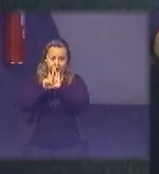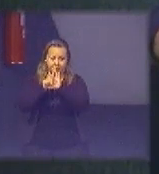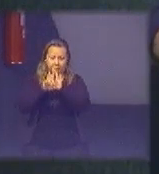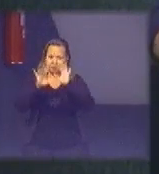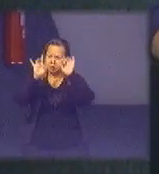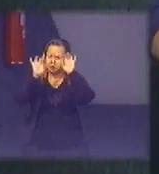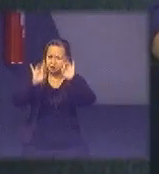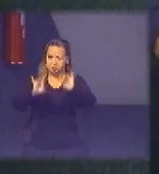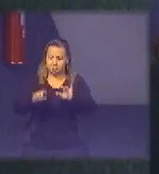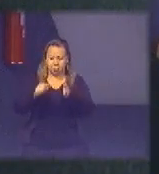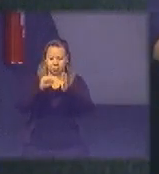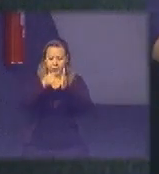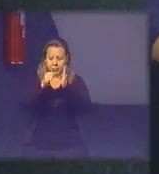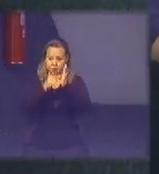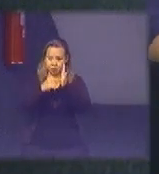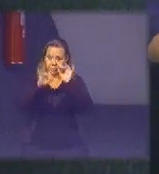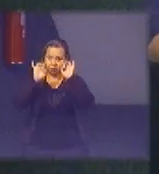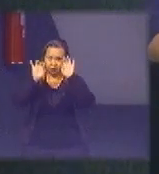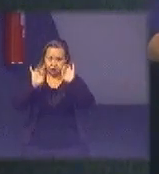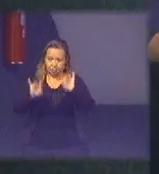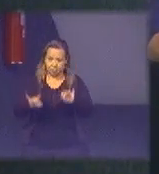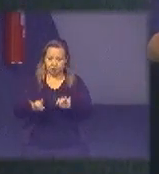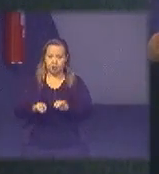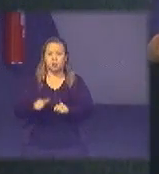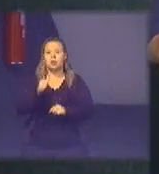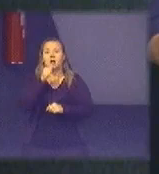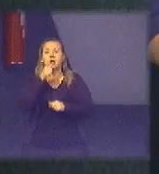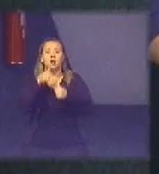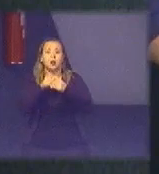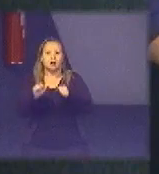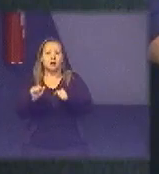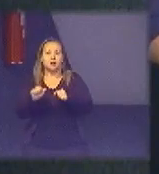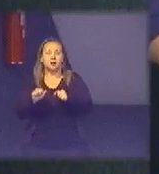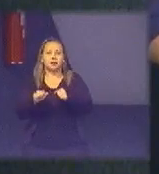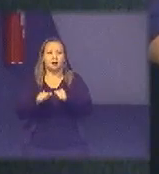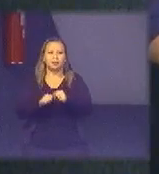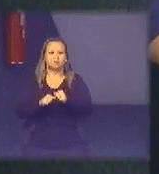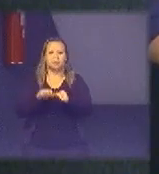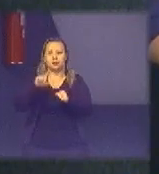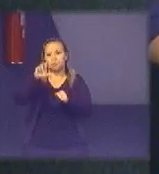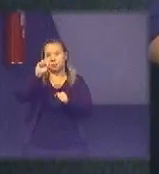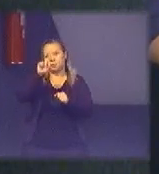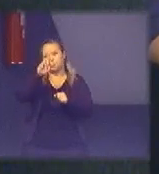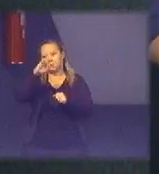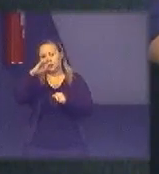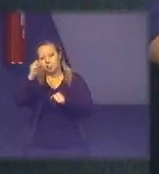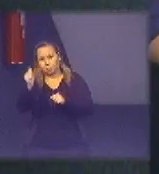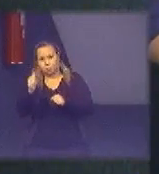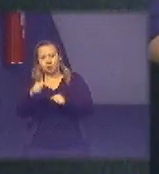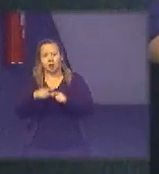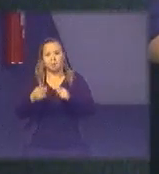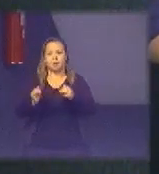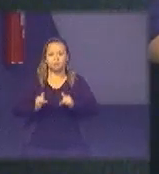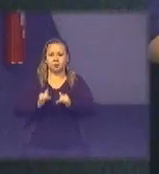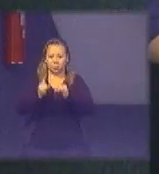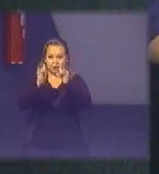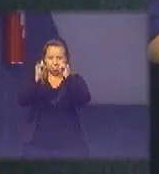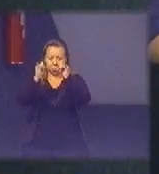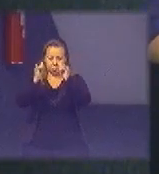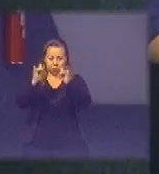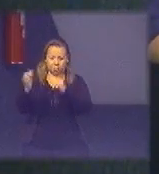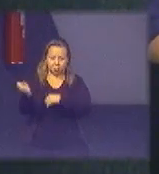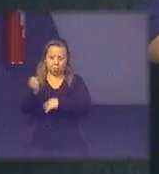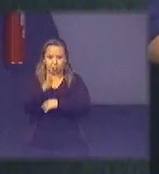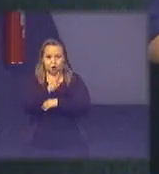pontos específicos ainda está em termos principiológicos lógico né mas no decreto do pregão novo lembrando né o